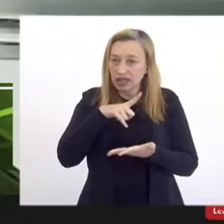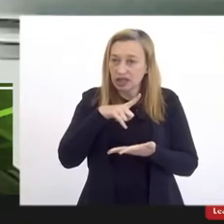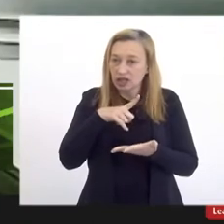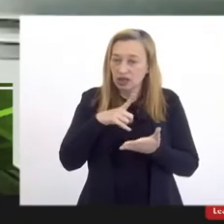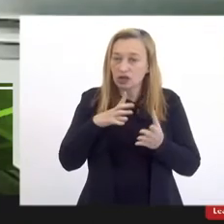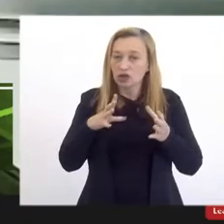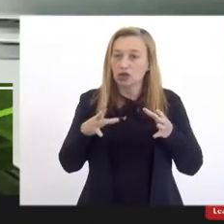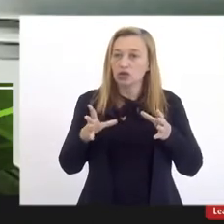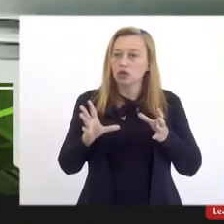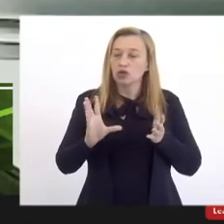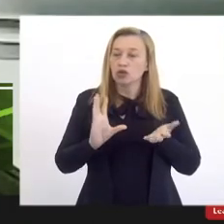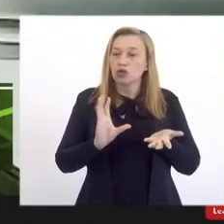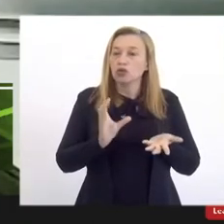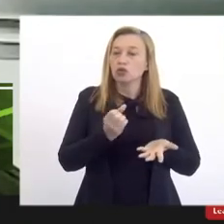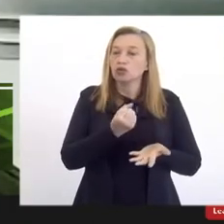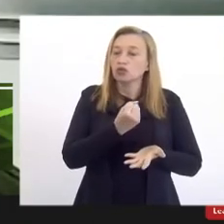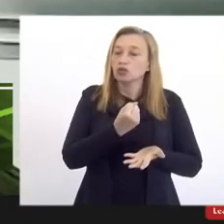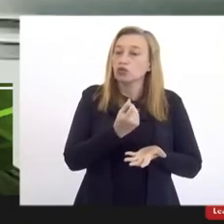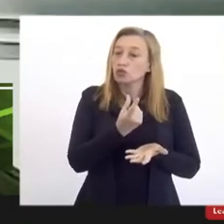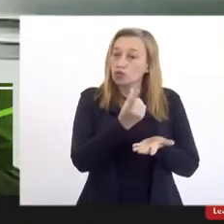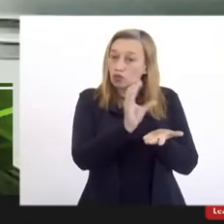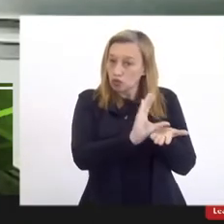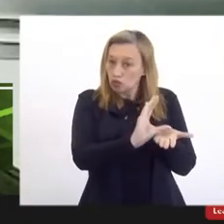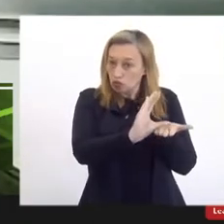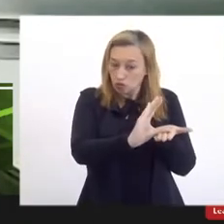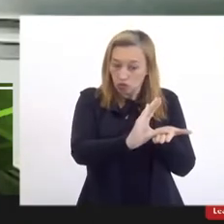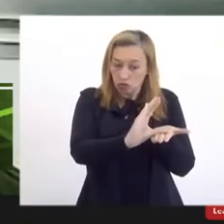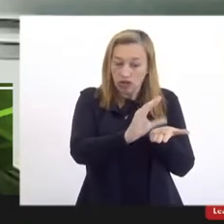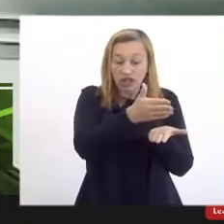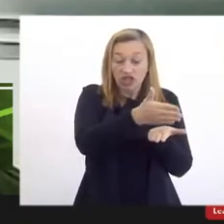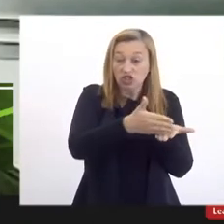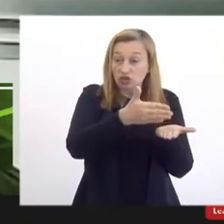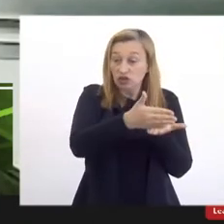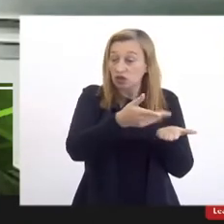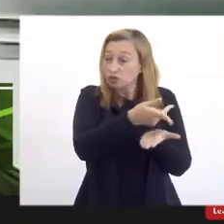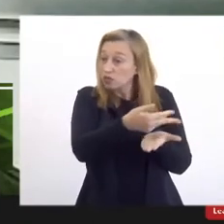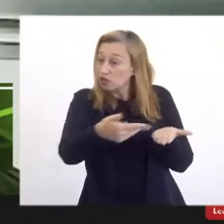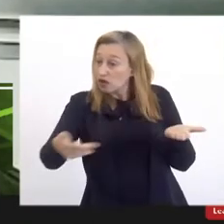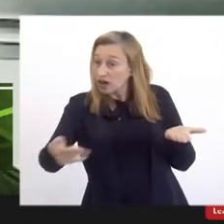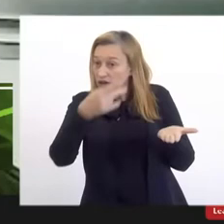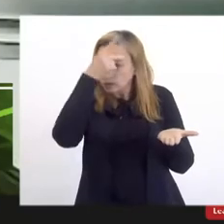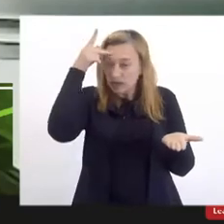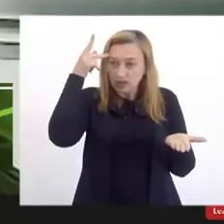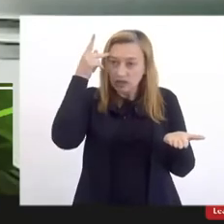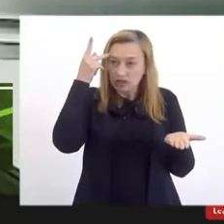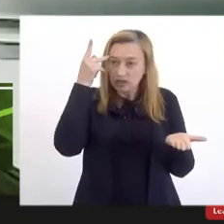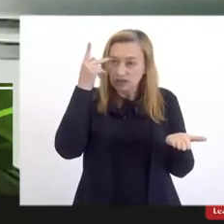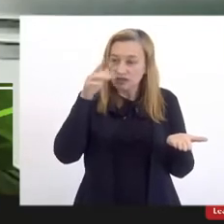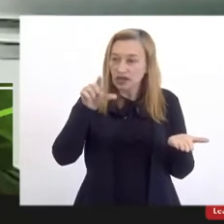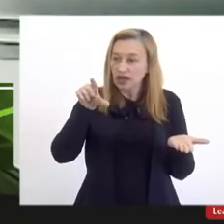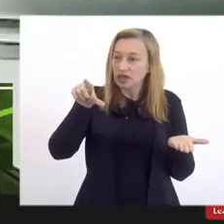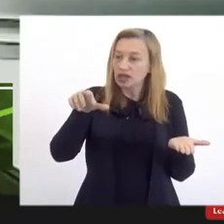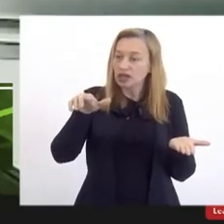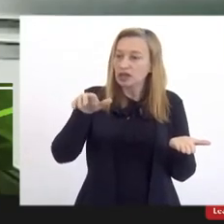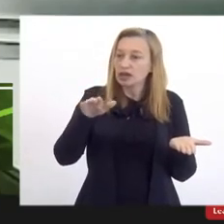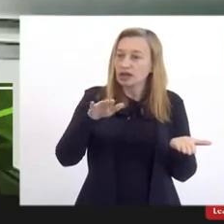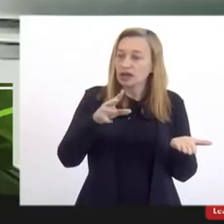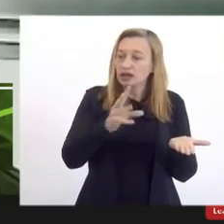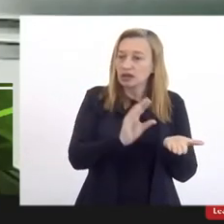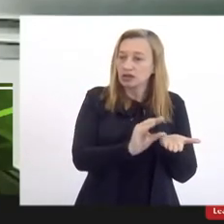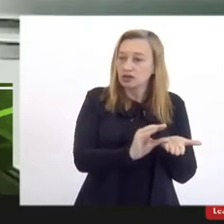que é dividido por N pessoas, você vai adicionar outras e vai fazer